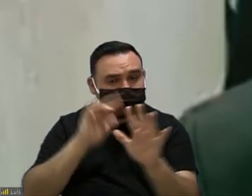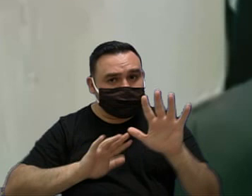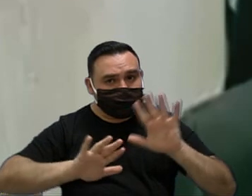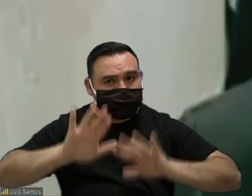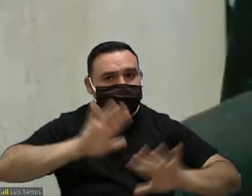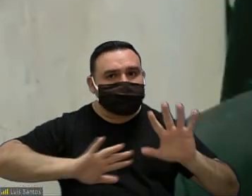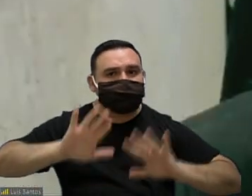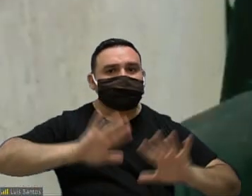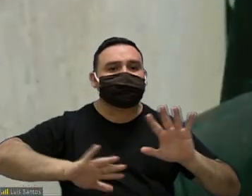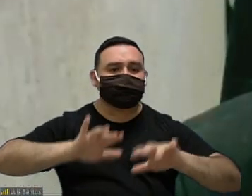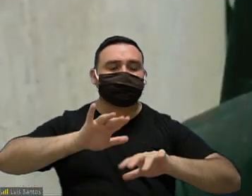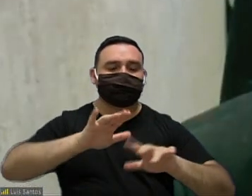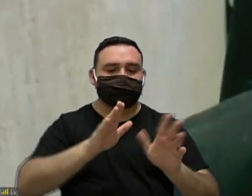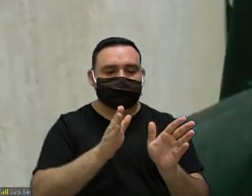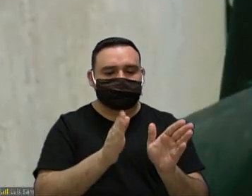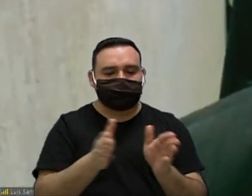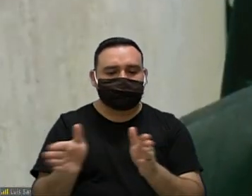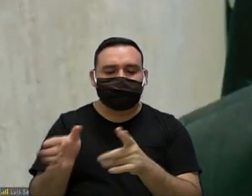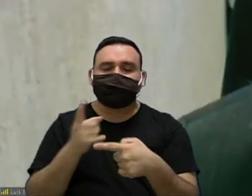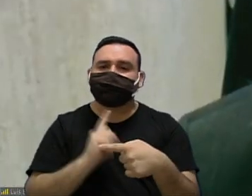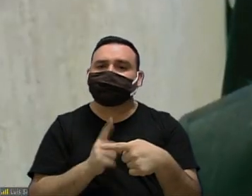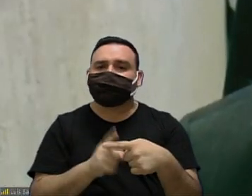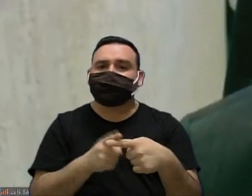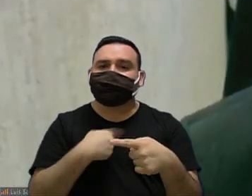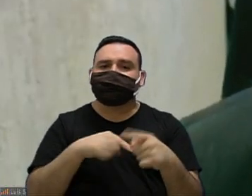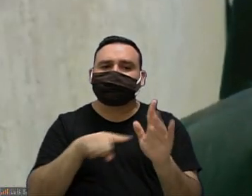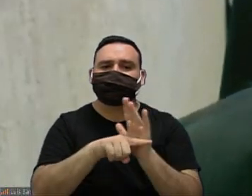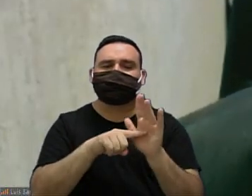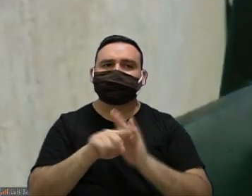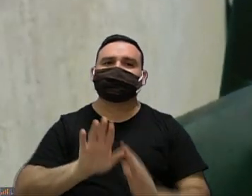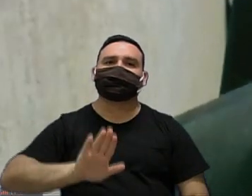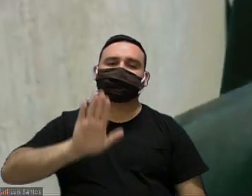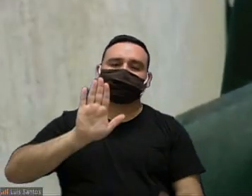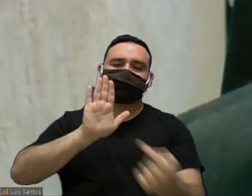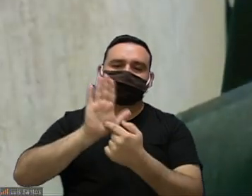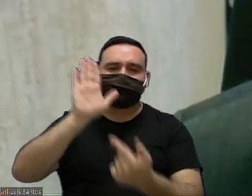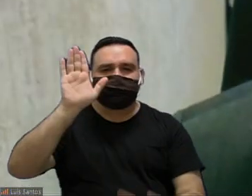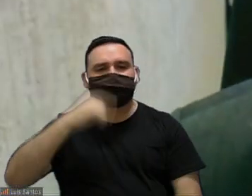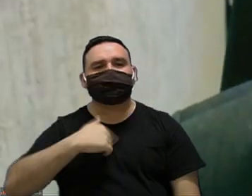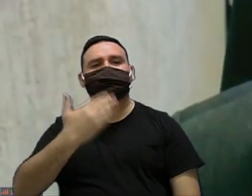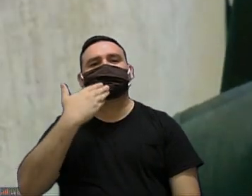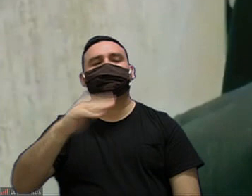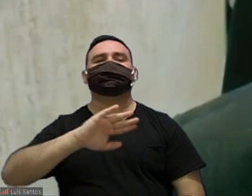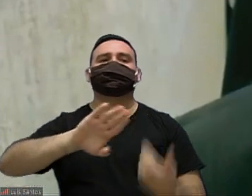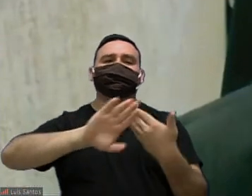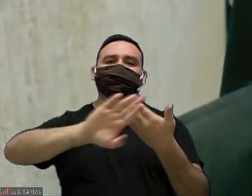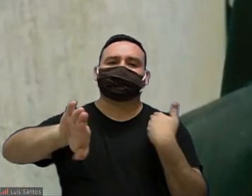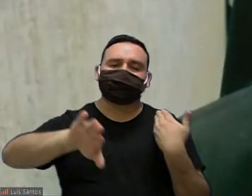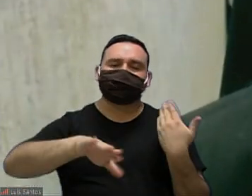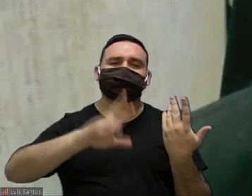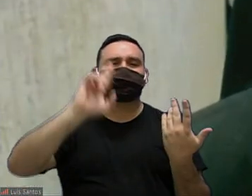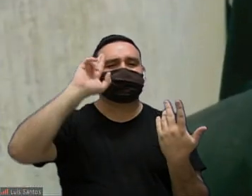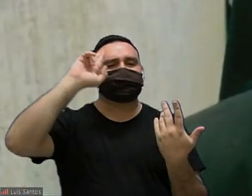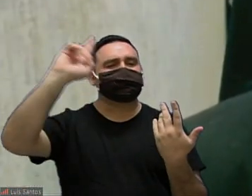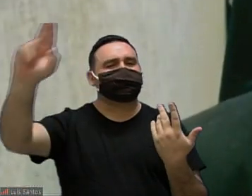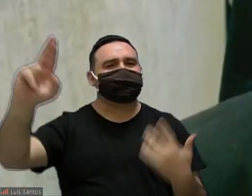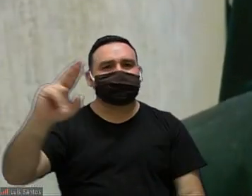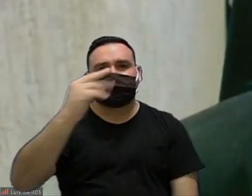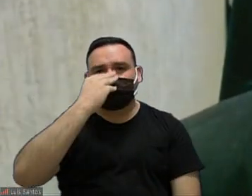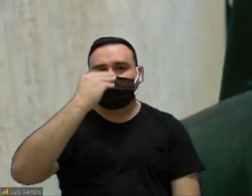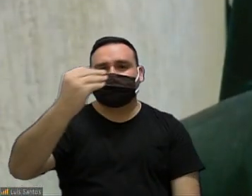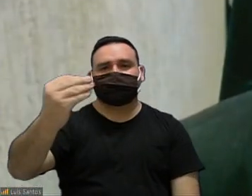certo cuidado aí com a ordem porque eu levantei a mão eu pedi a parte vossa excelência me